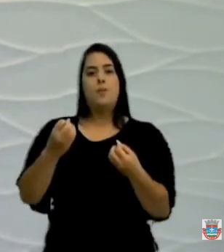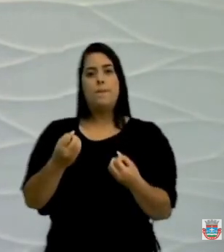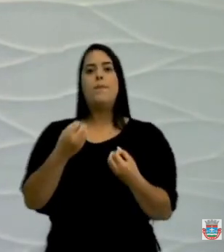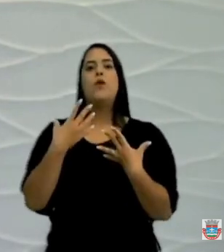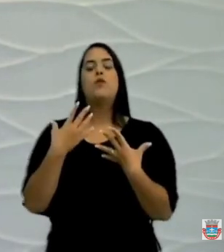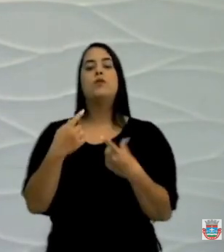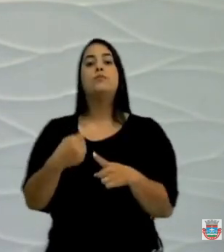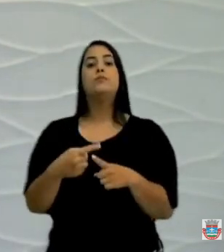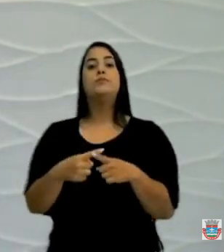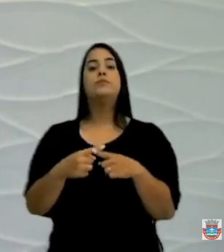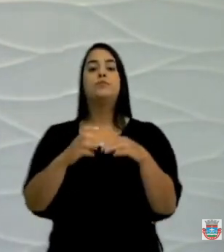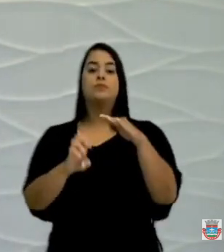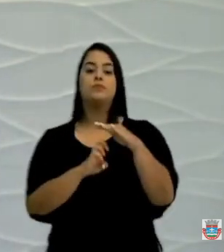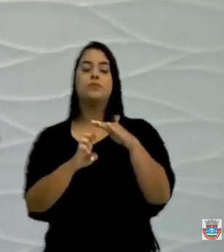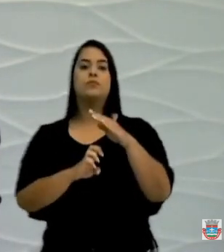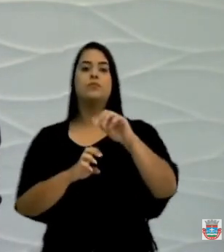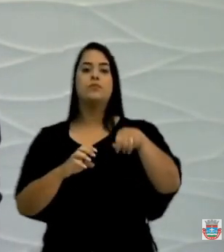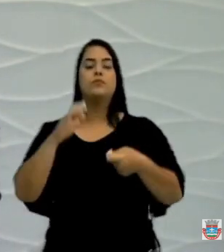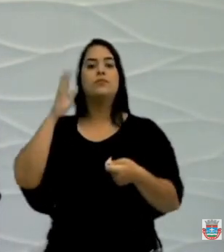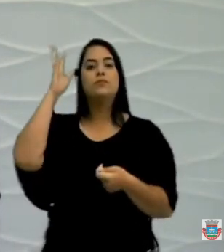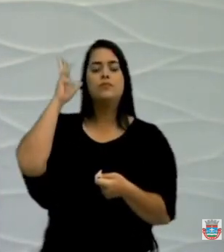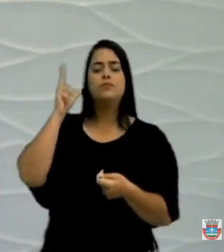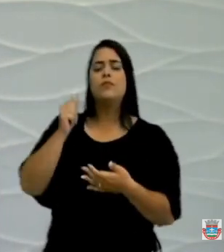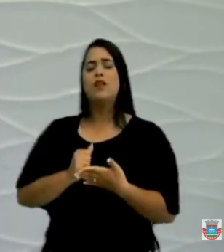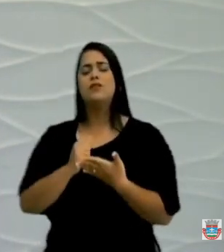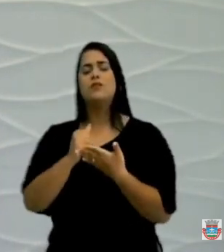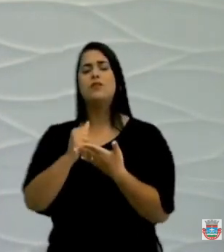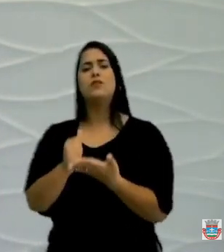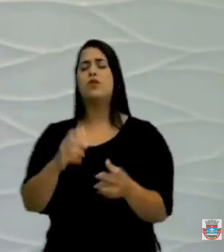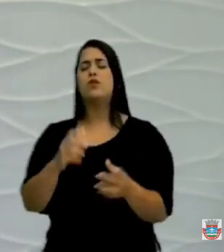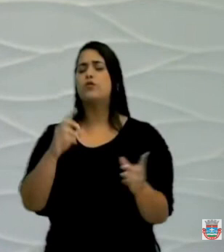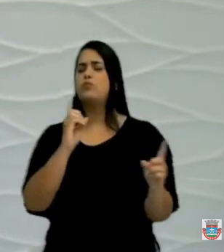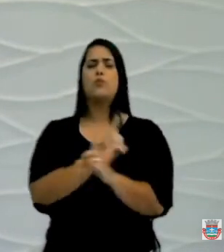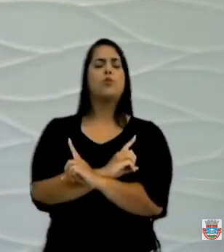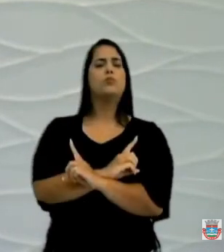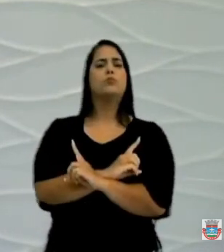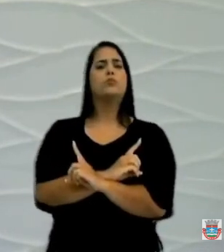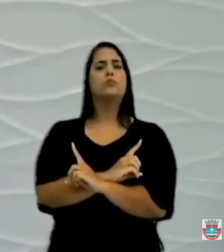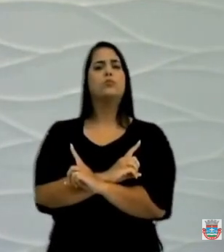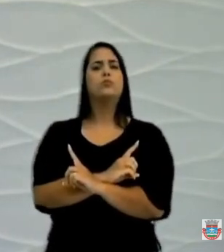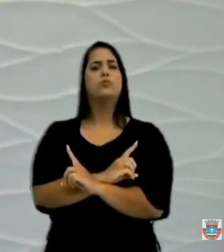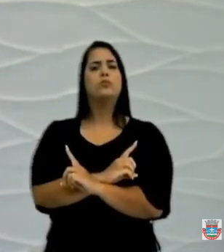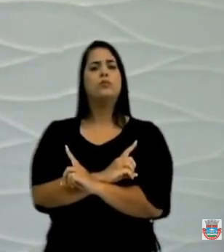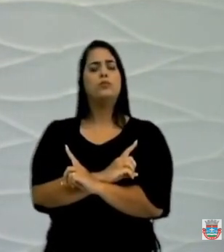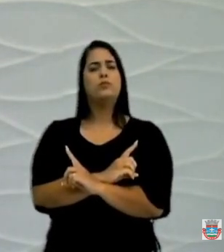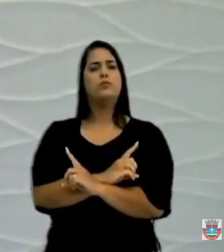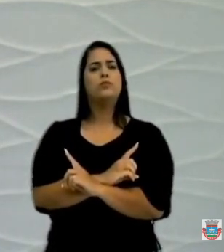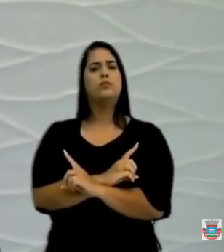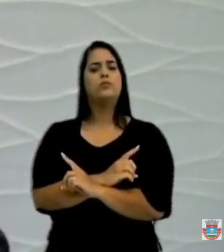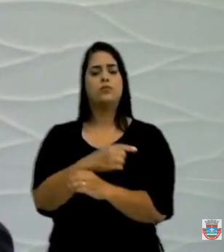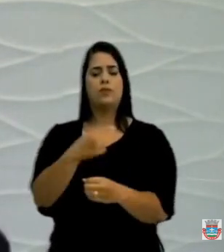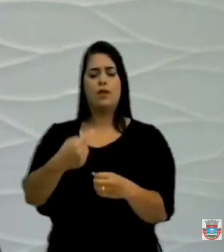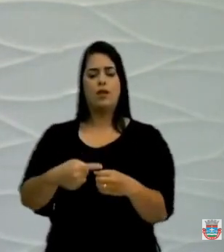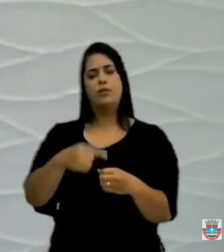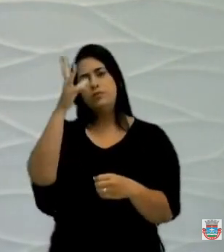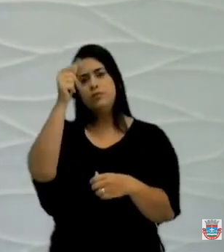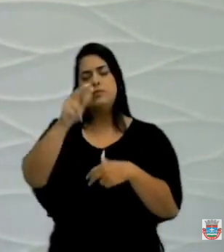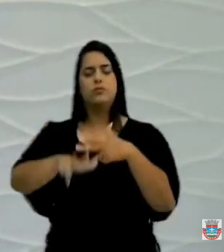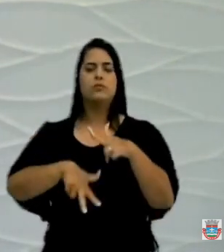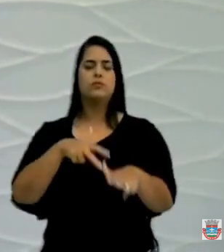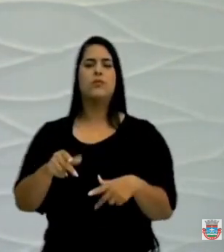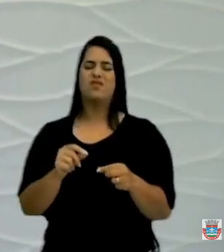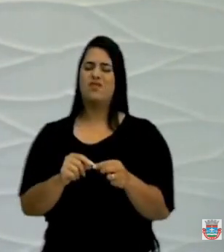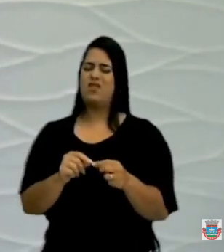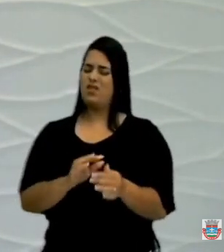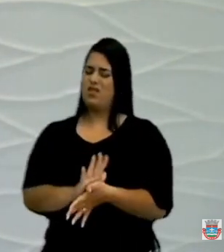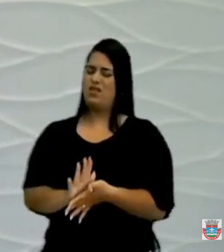empresário José Almeida vem fazendo, ajudando, oposição que ajuda tanto a situação como é em Somente Luna e ainda não faz da parte